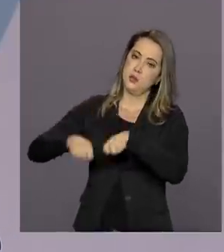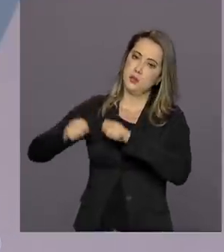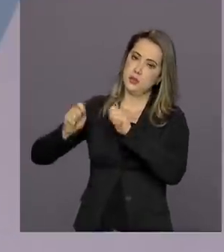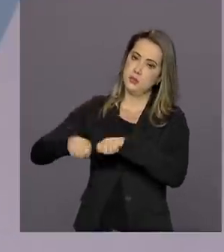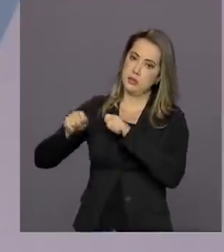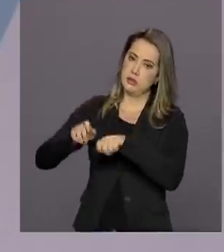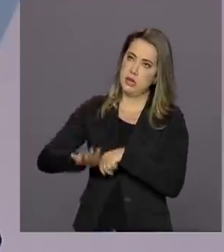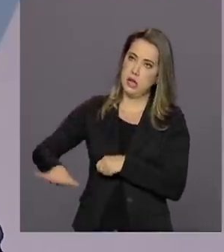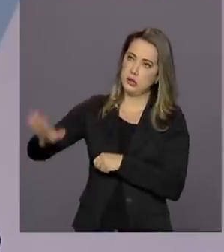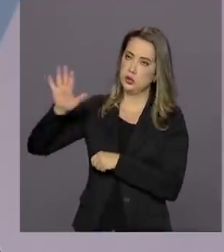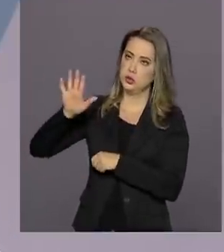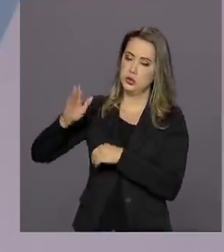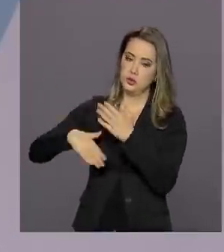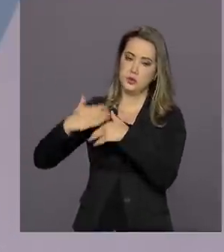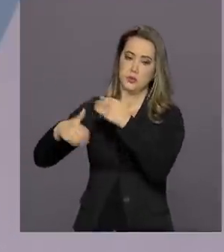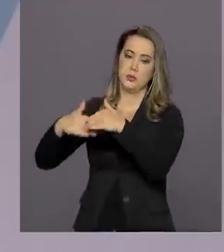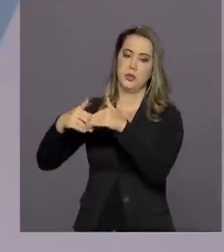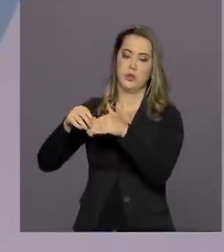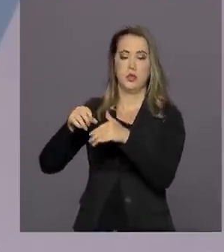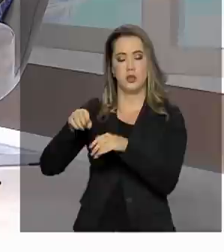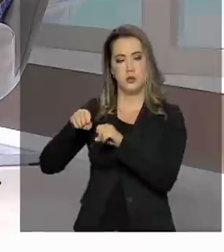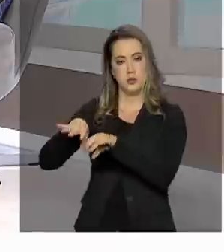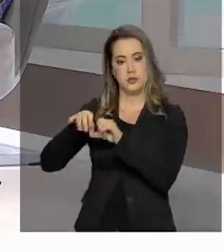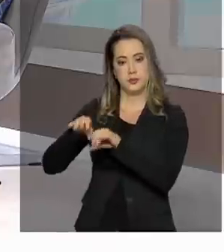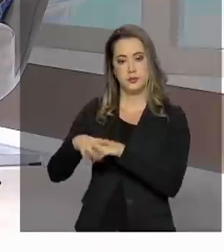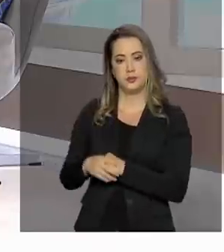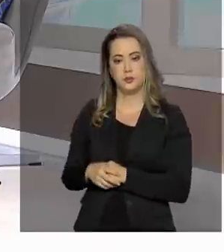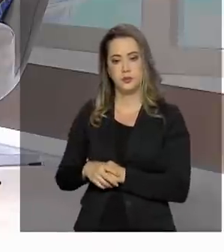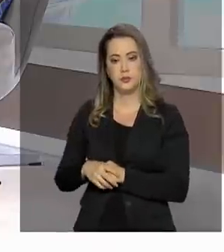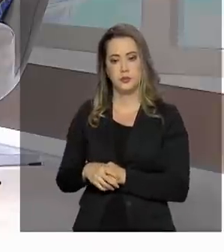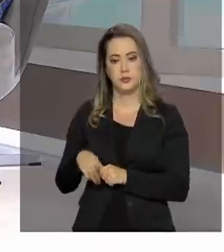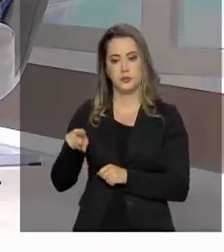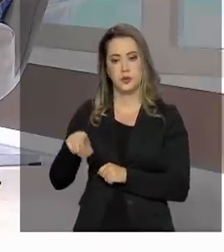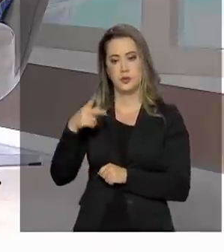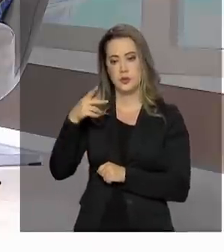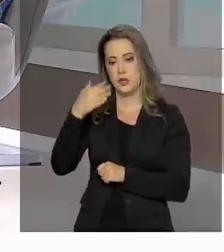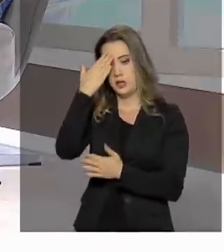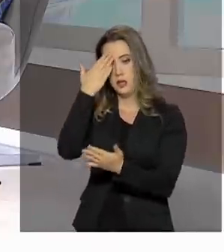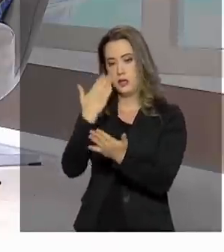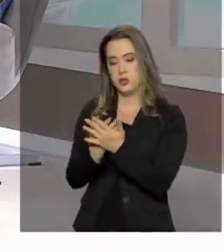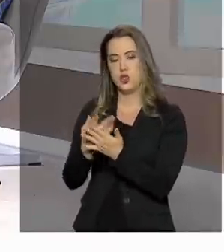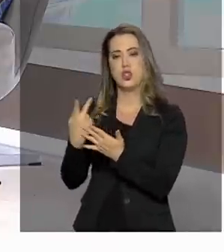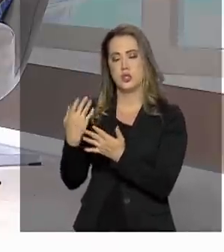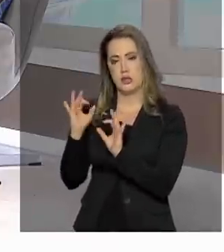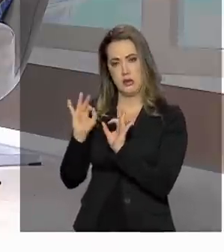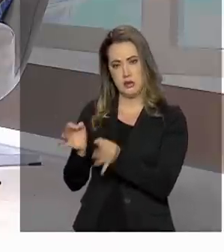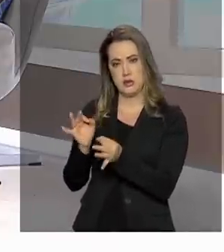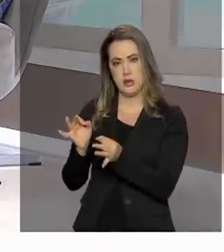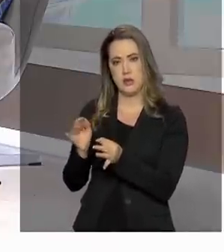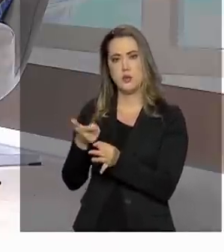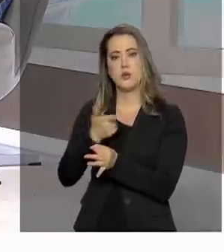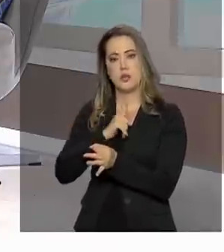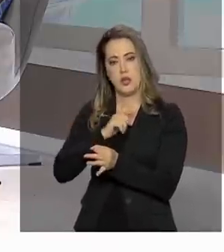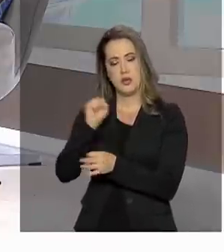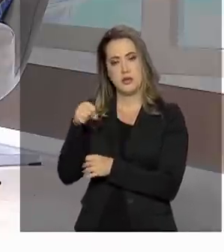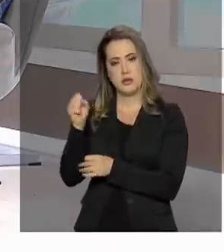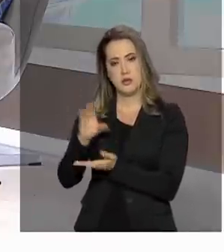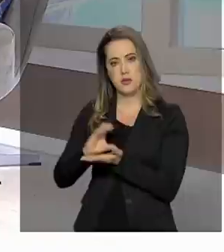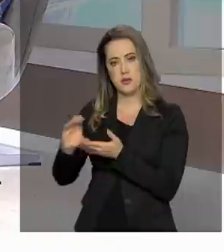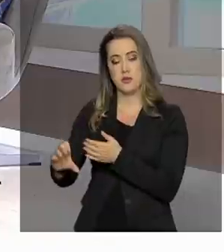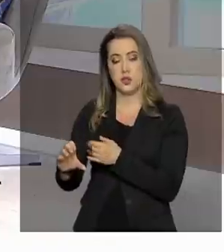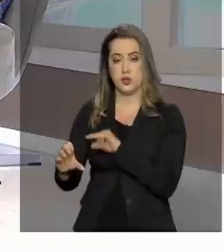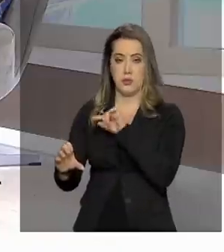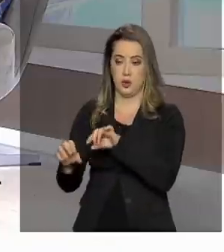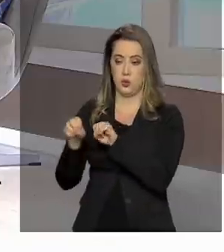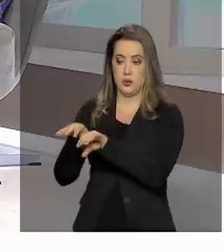nacionais, melhor desempenho nas avaliações nacionais. A senhora acredita que isso vai acontecer, ou seja, vão ocorrer esses investimentos na rede